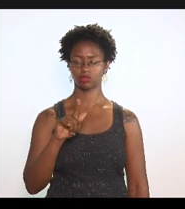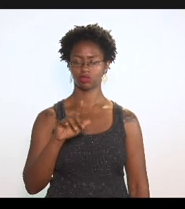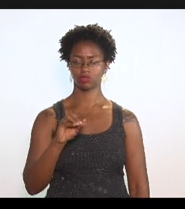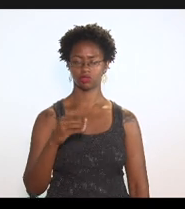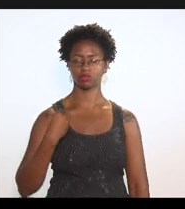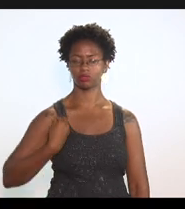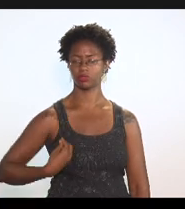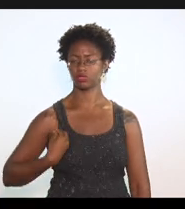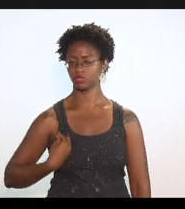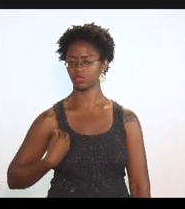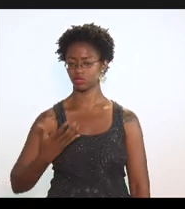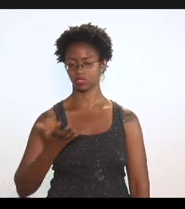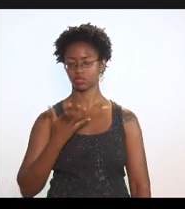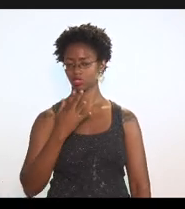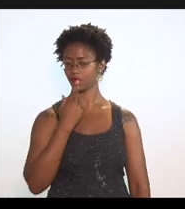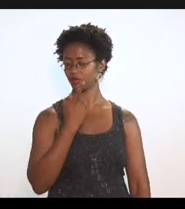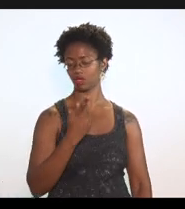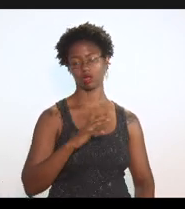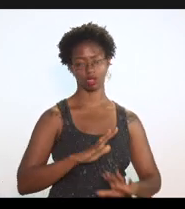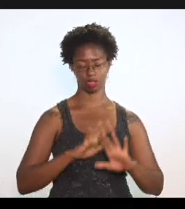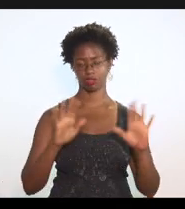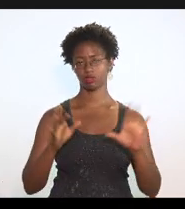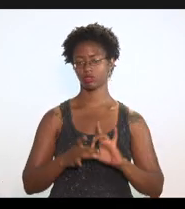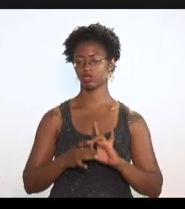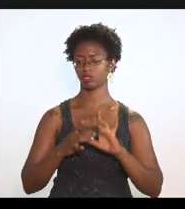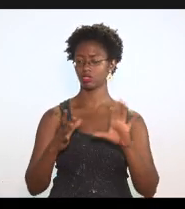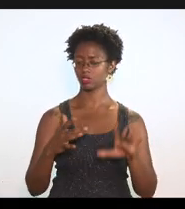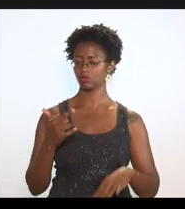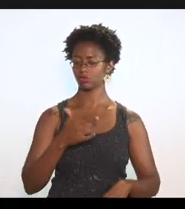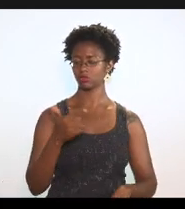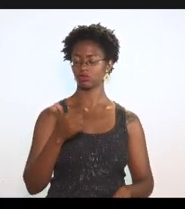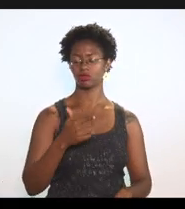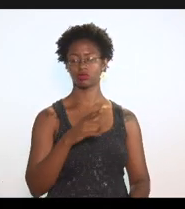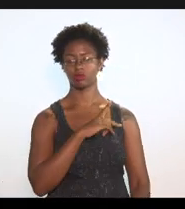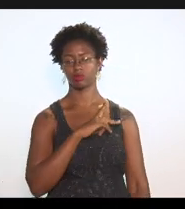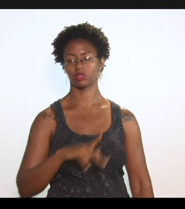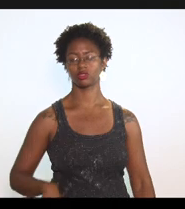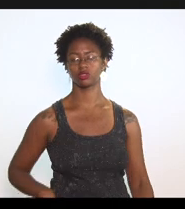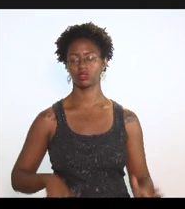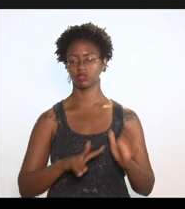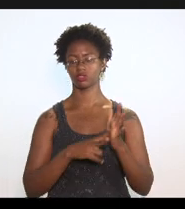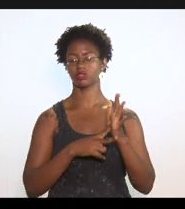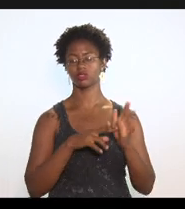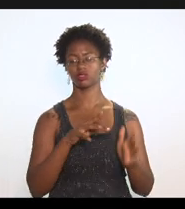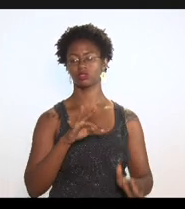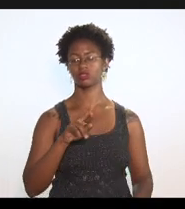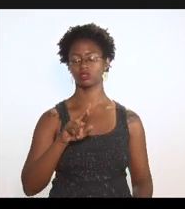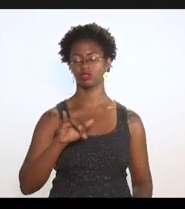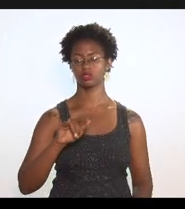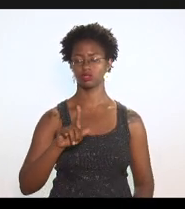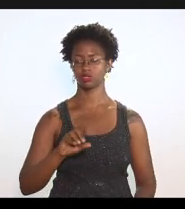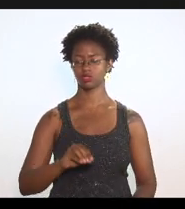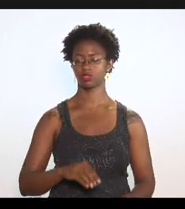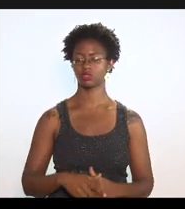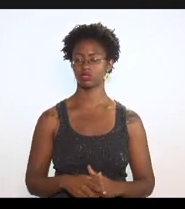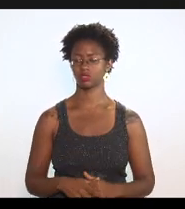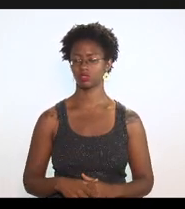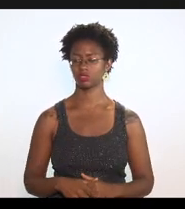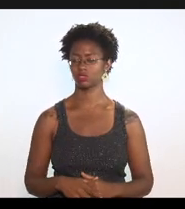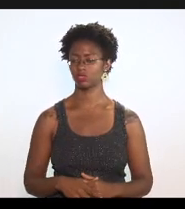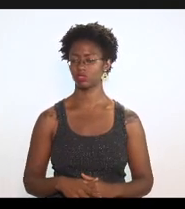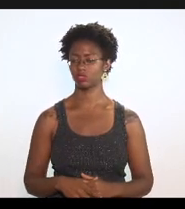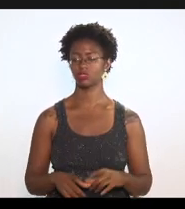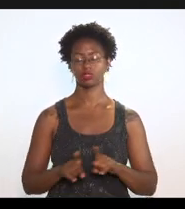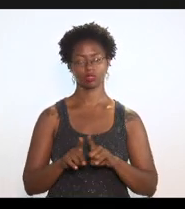presente aqui se desejar fazer uso da palavra vice-presidente do sindicato do trigo também se